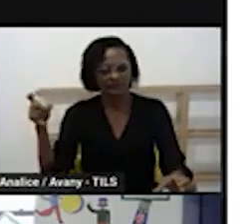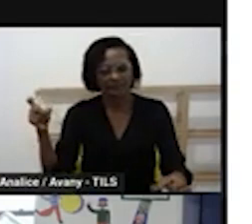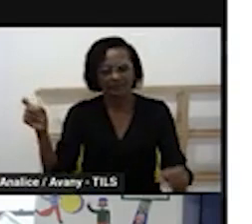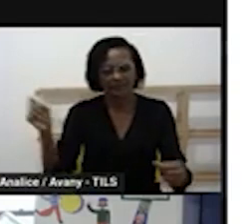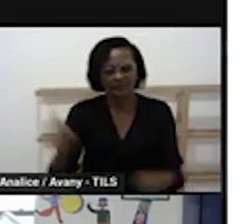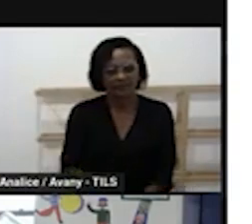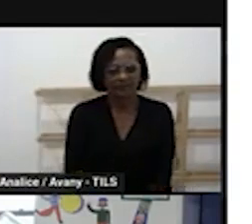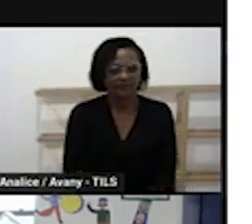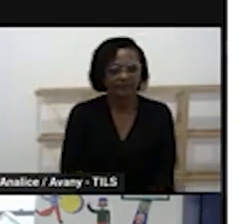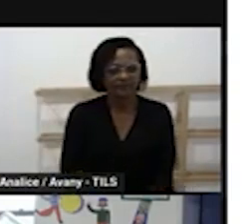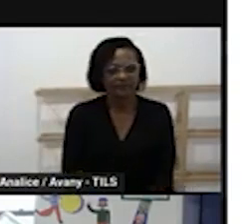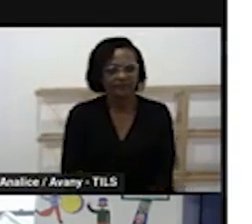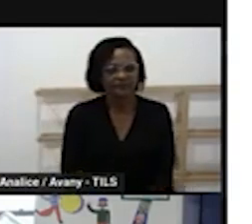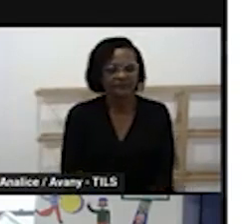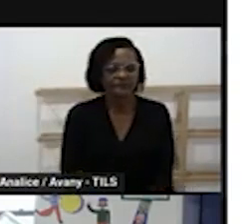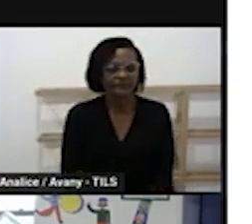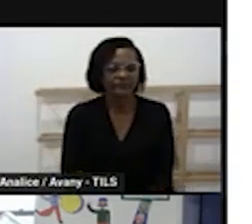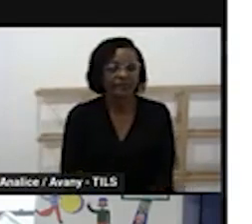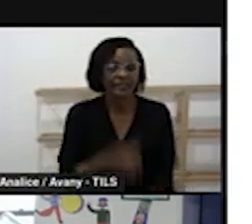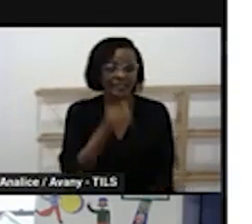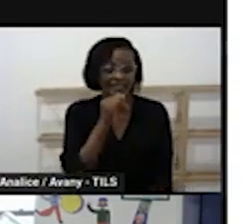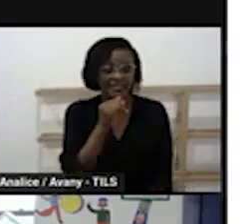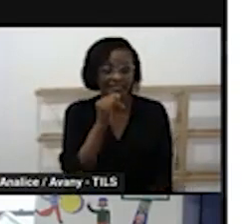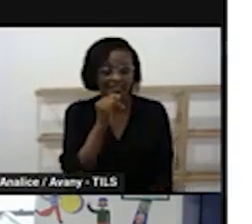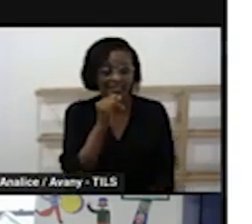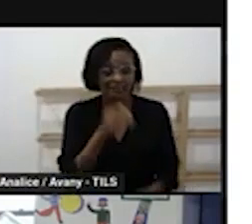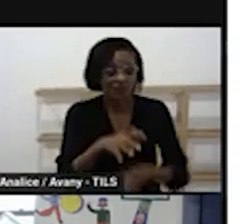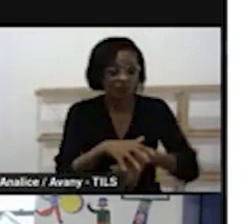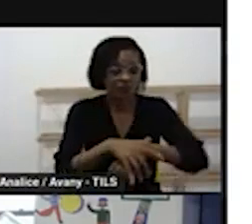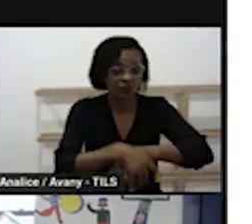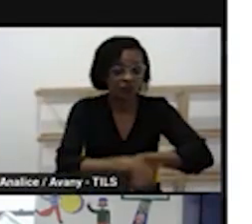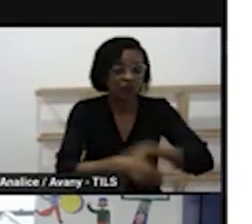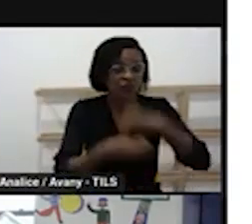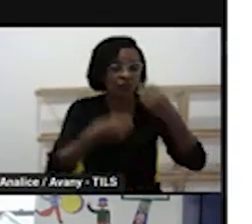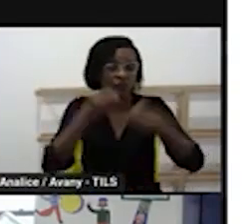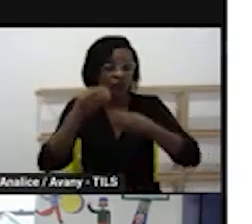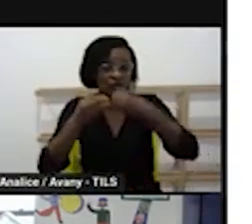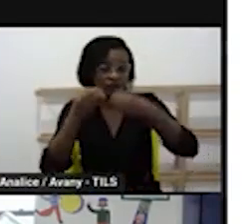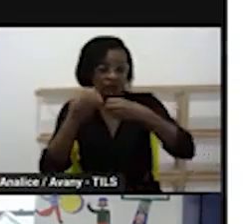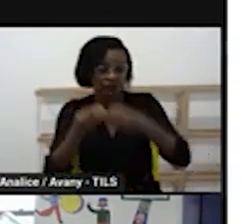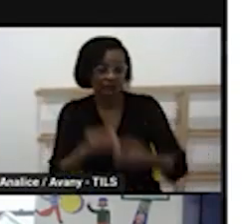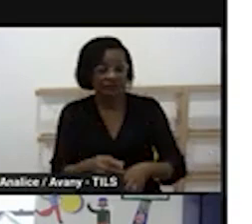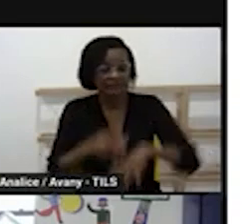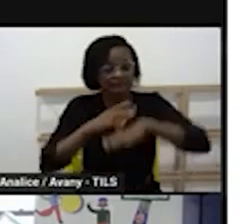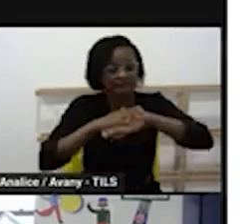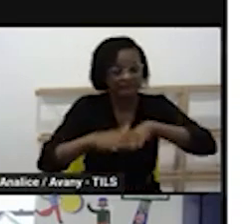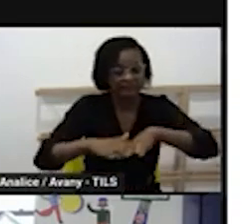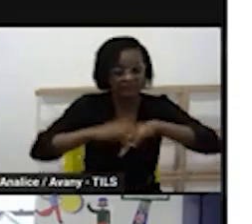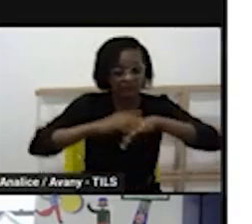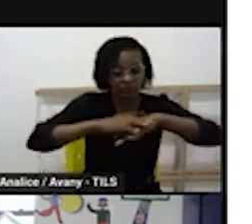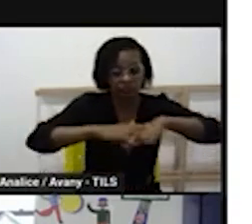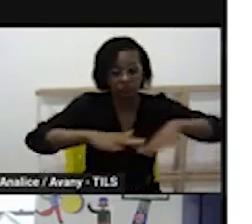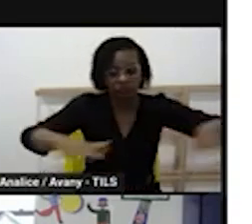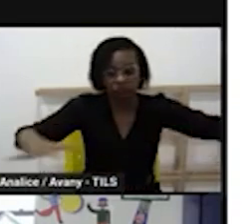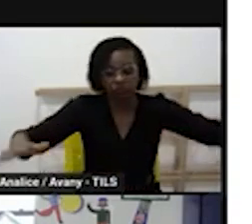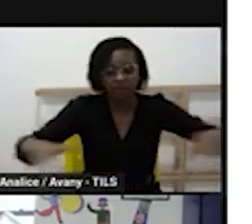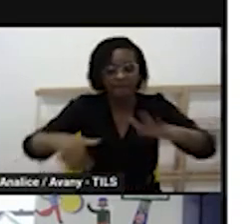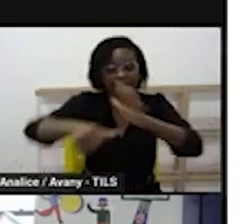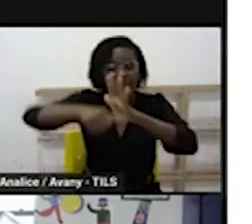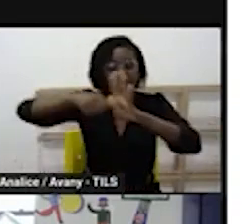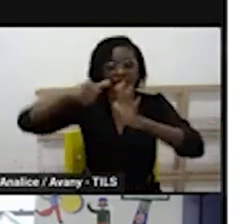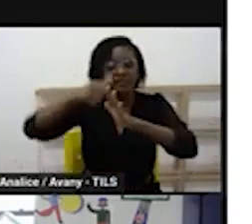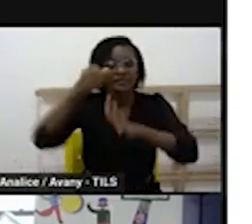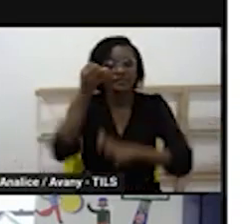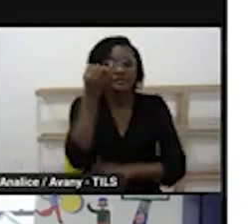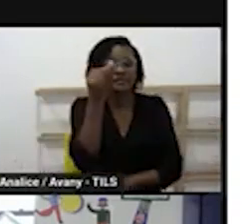por exemplo a pandemia não teria como a gente passar por um momento de pandemia sem explicar para as crianças esse momento que